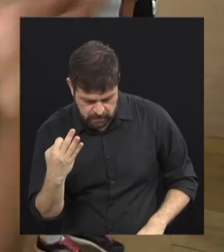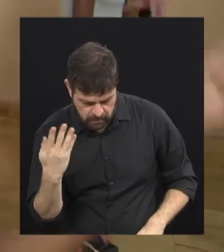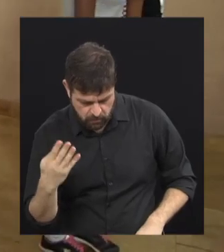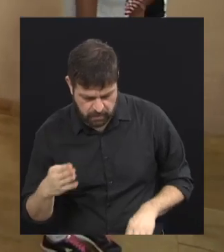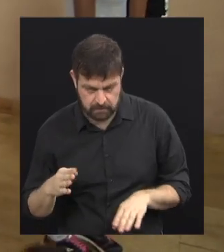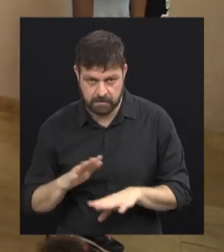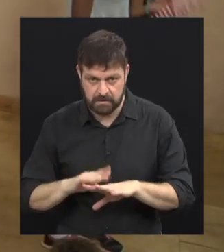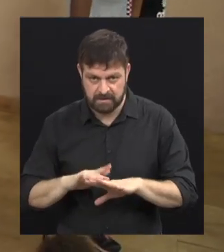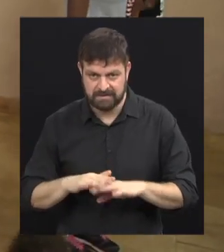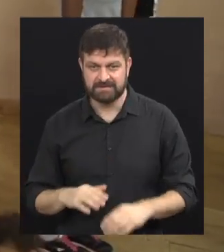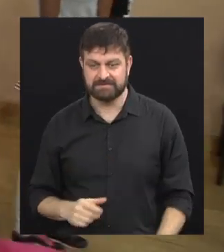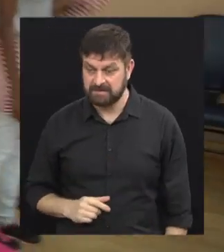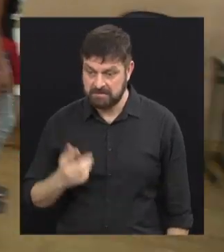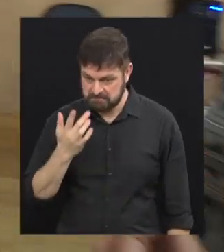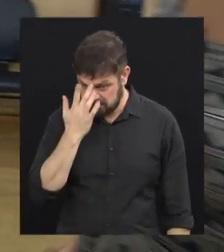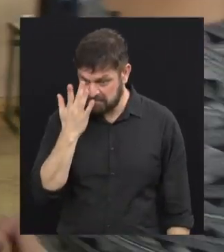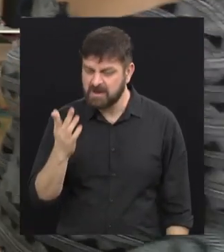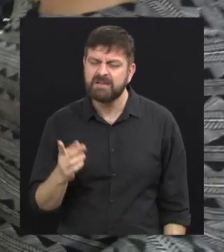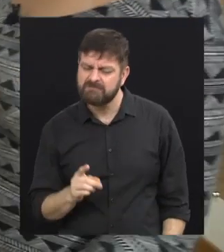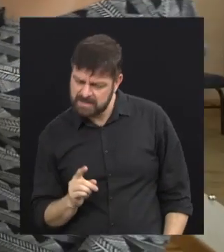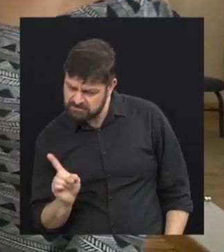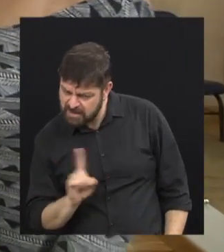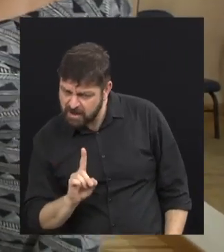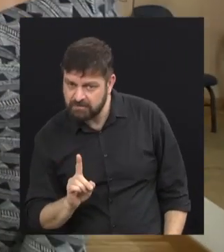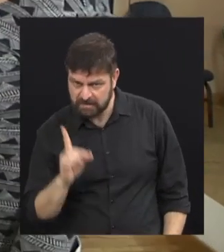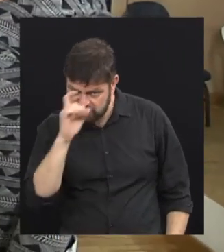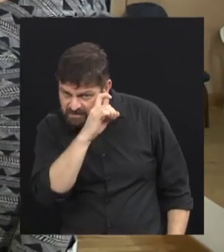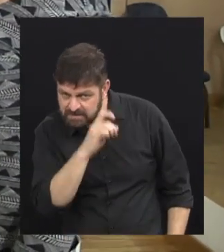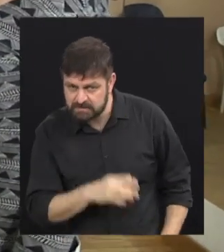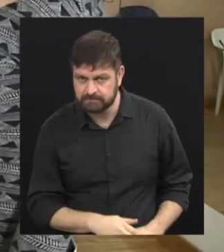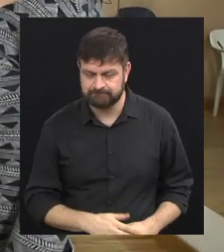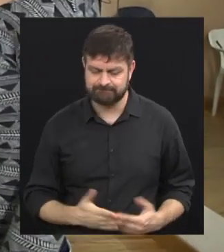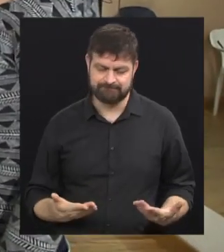principalmente com o raciocínio. O que é mais difícil do sapateado?